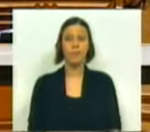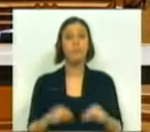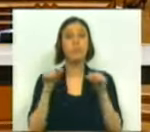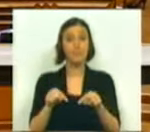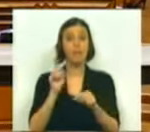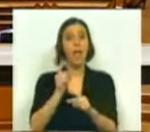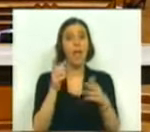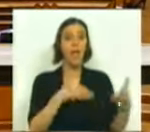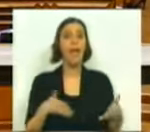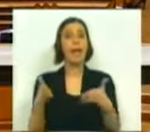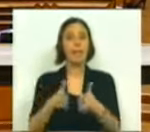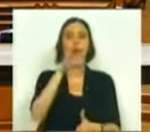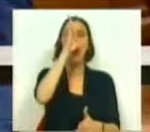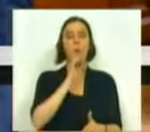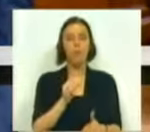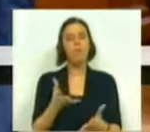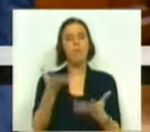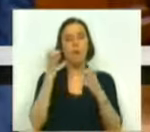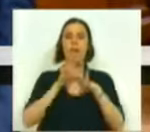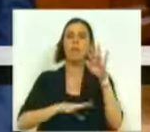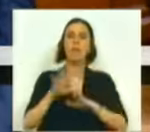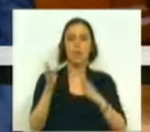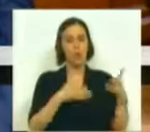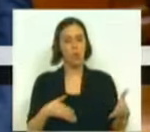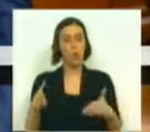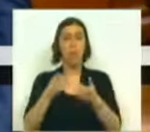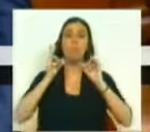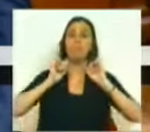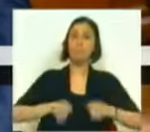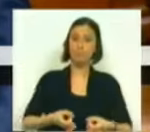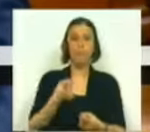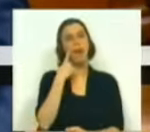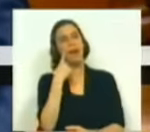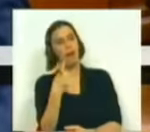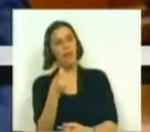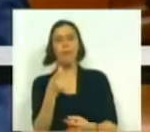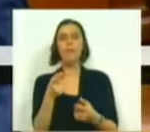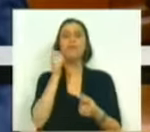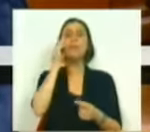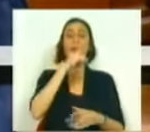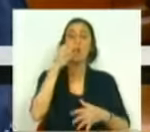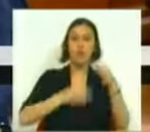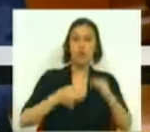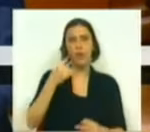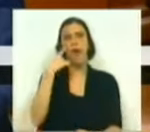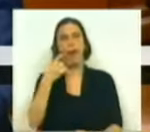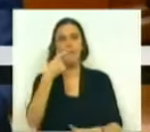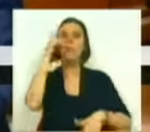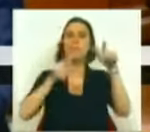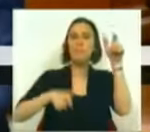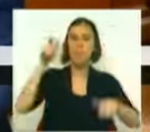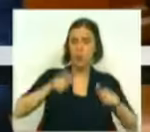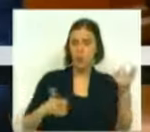É este o caminho que o Governo decidiu trilhar, um caminho que começa a ser reconhecido pelos agentes da justiça, pelos